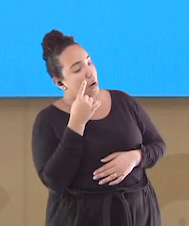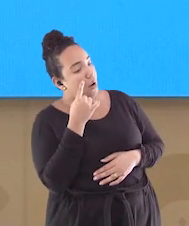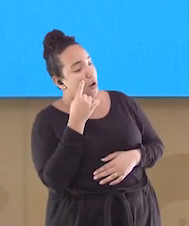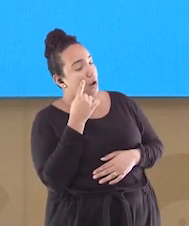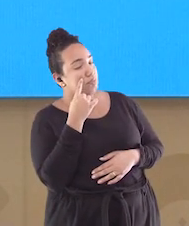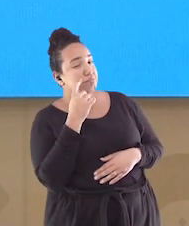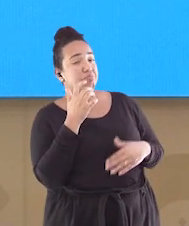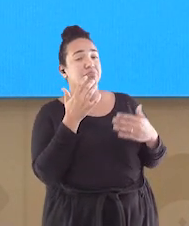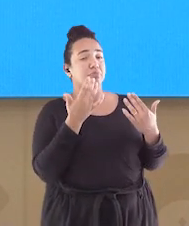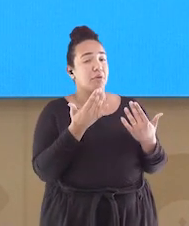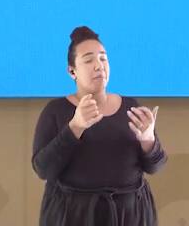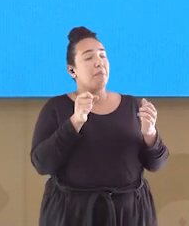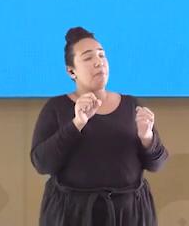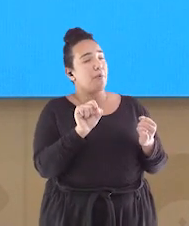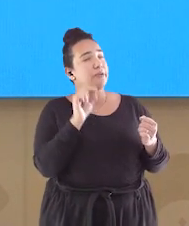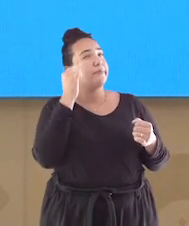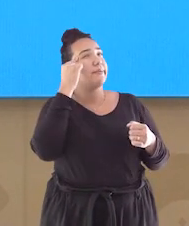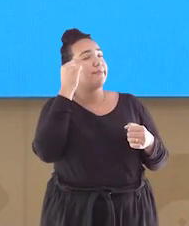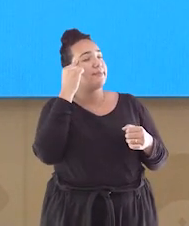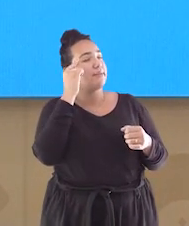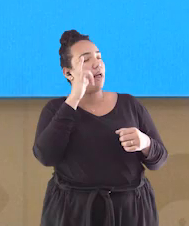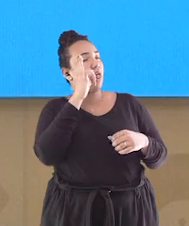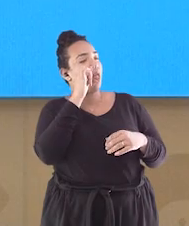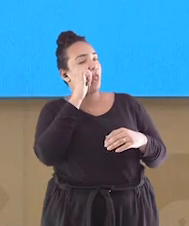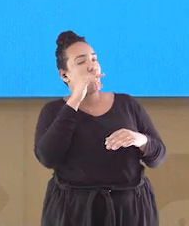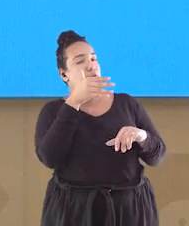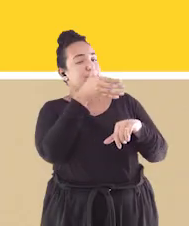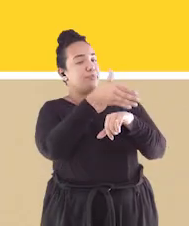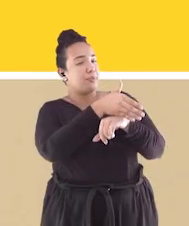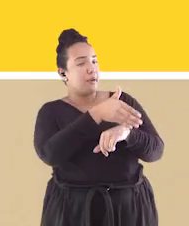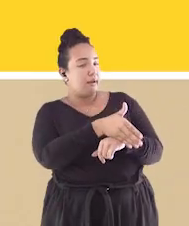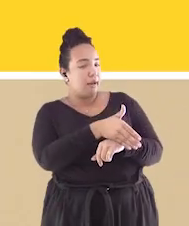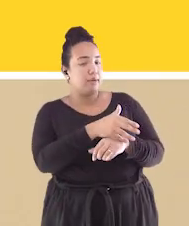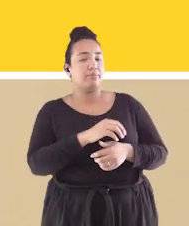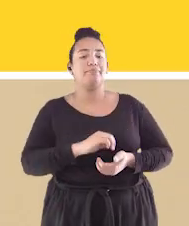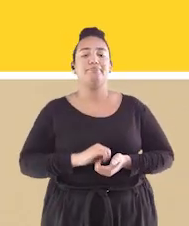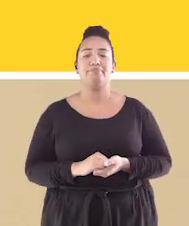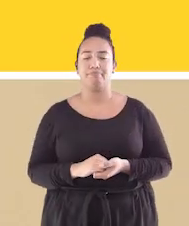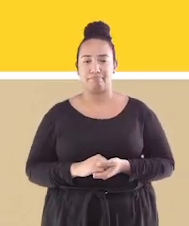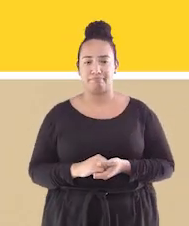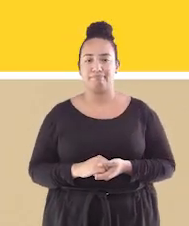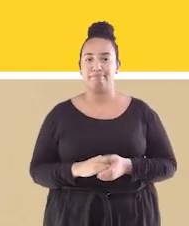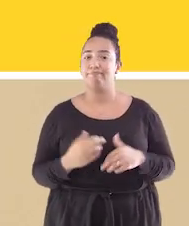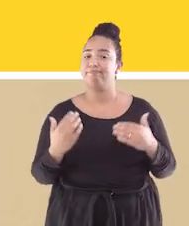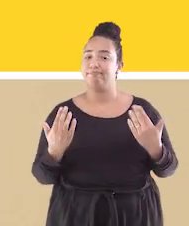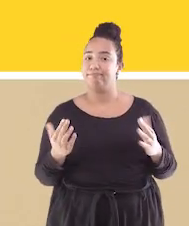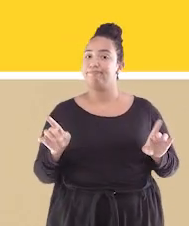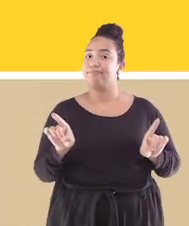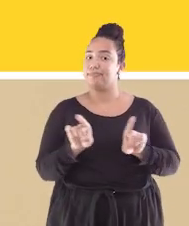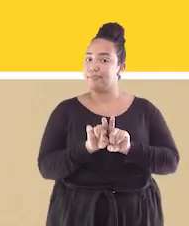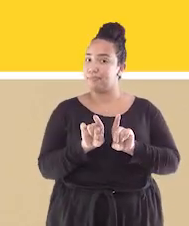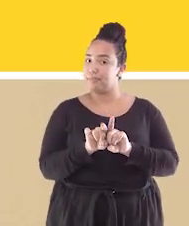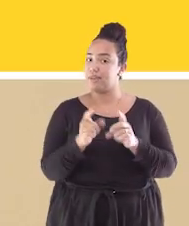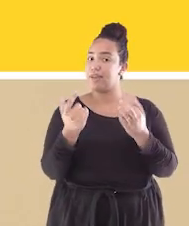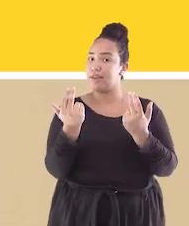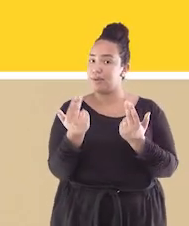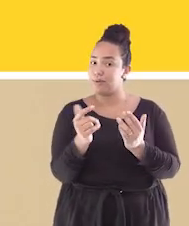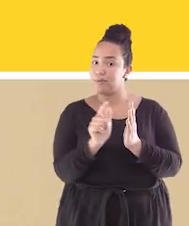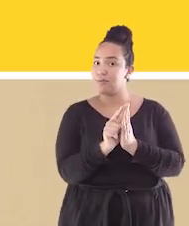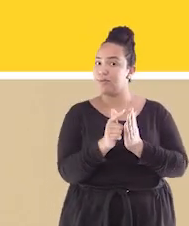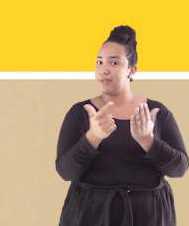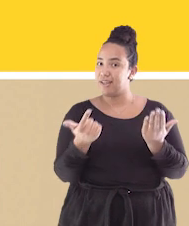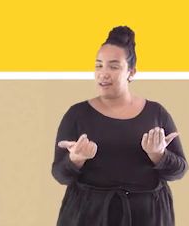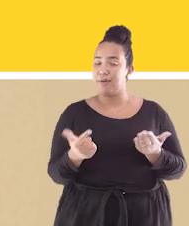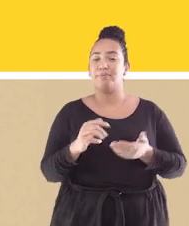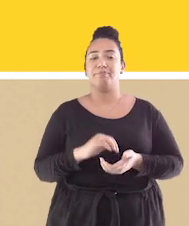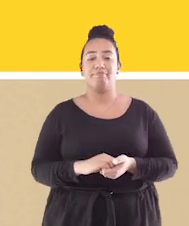talvez por conta disso você entre na loja ou não. Assim também acontece com o jornal. A capa